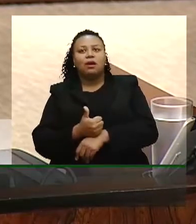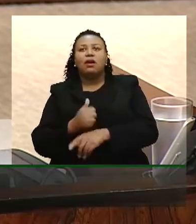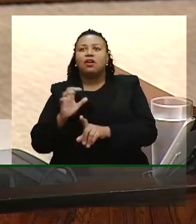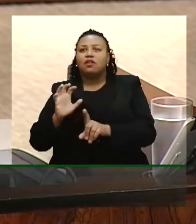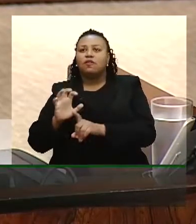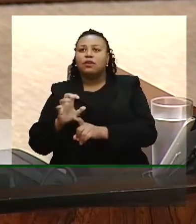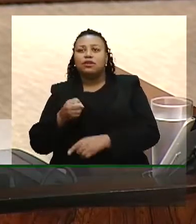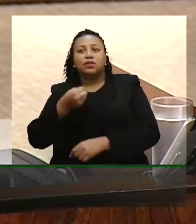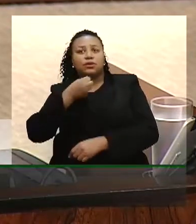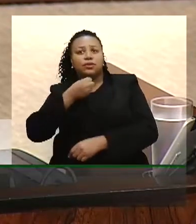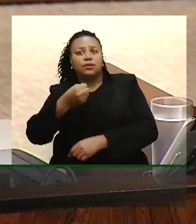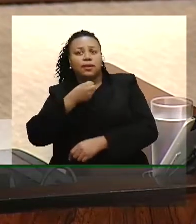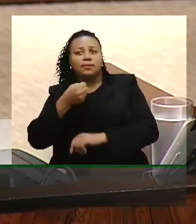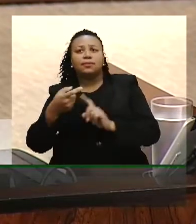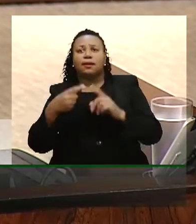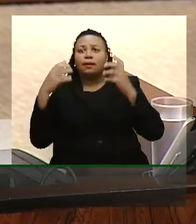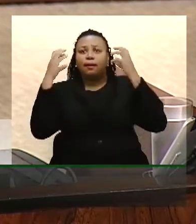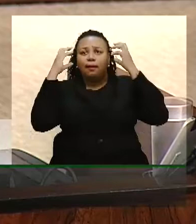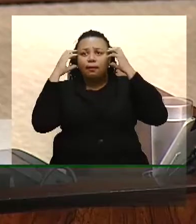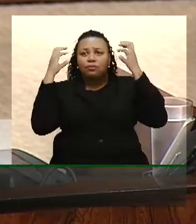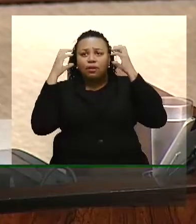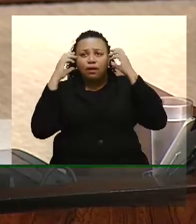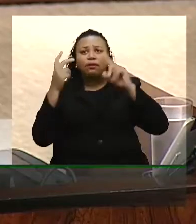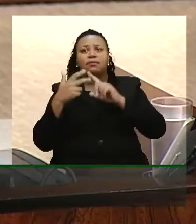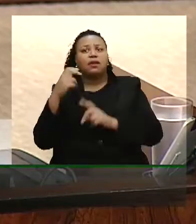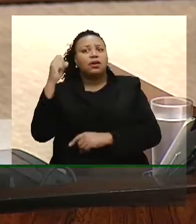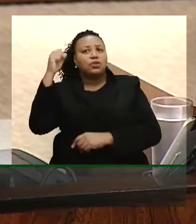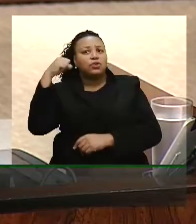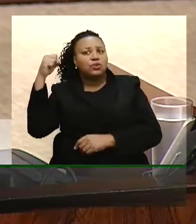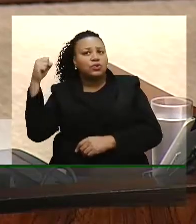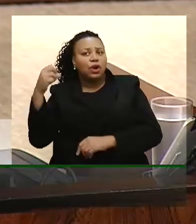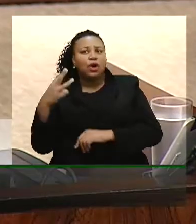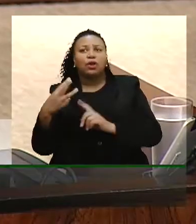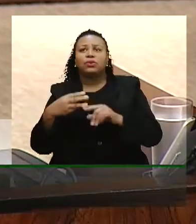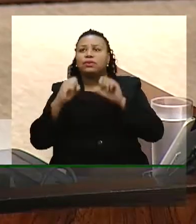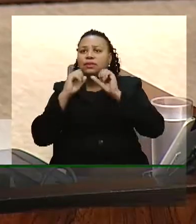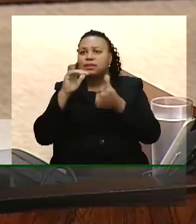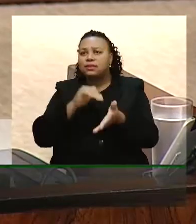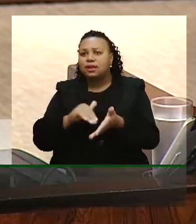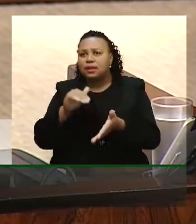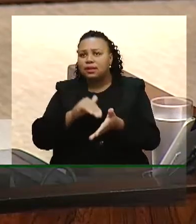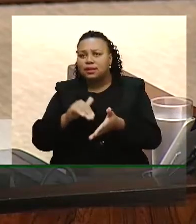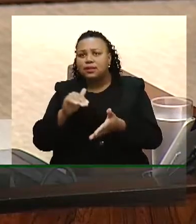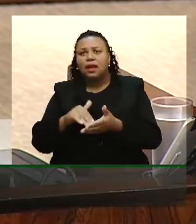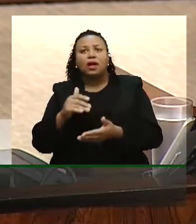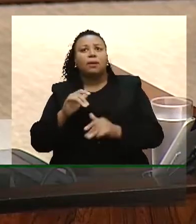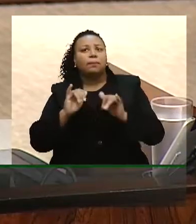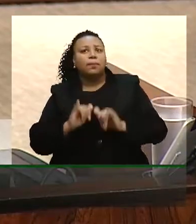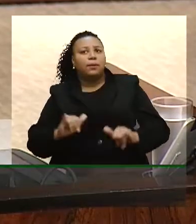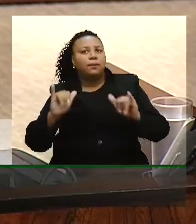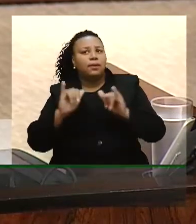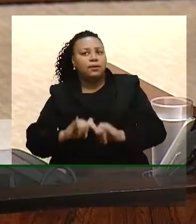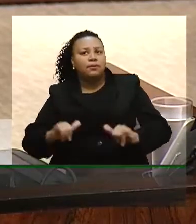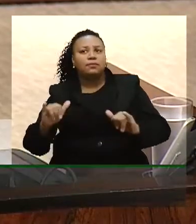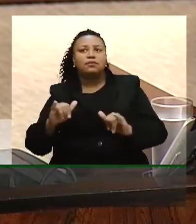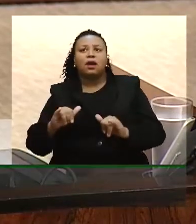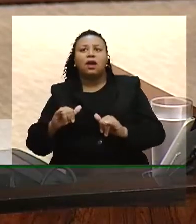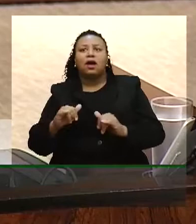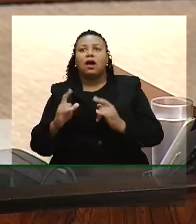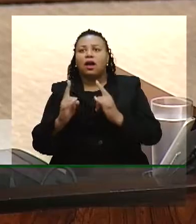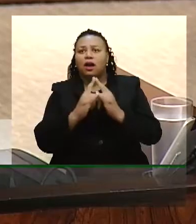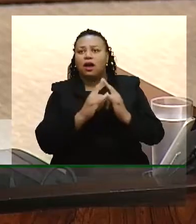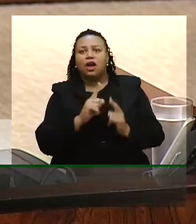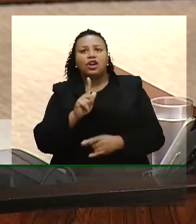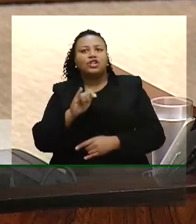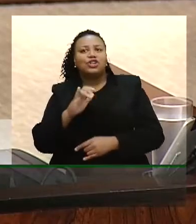jornalistas, radialistas, sociólogos, secretários, publicitários, agenciadores